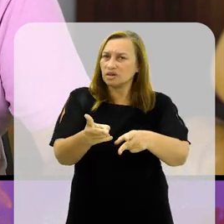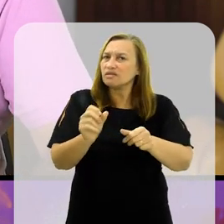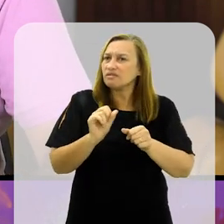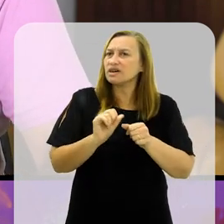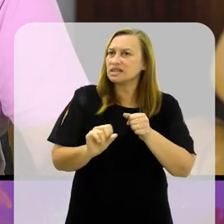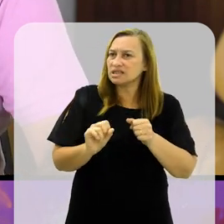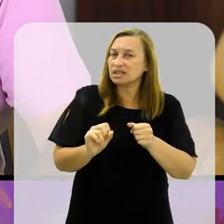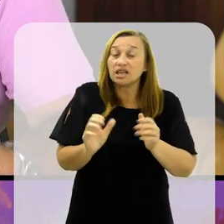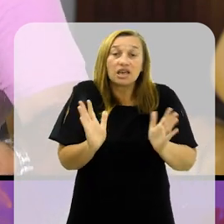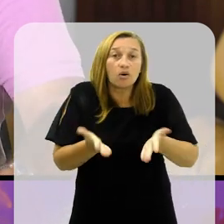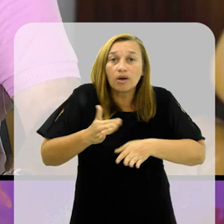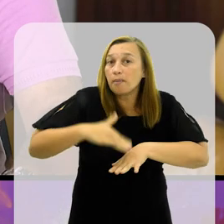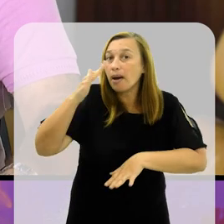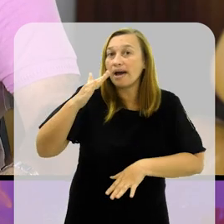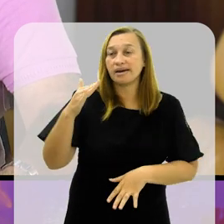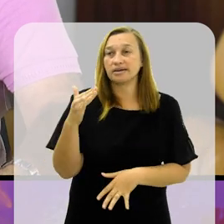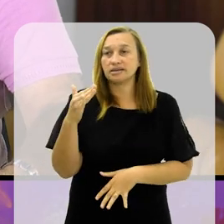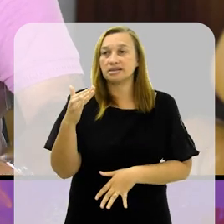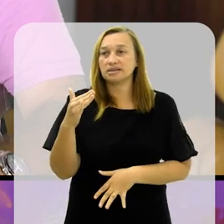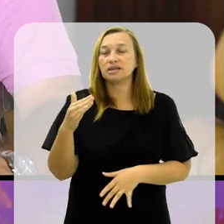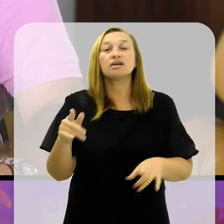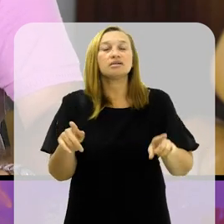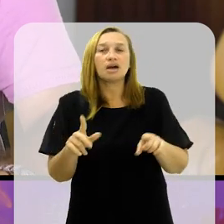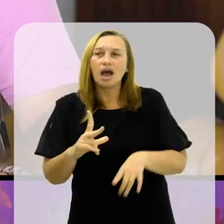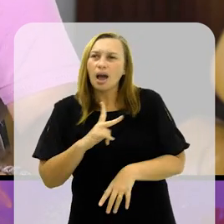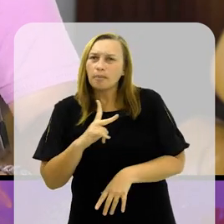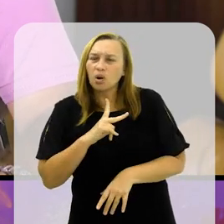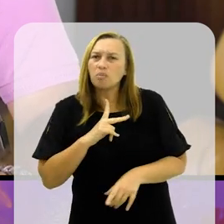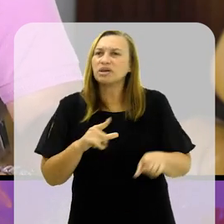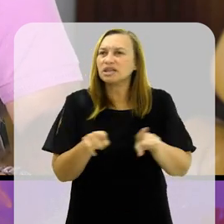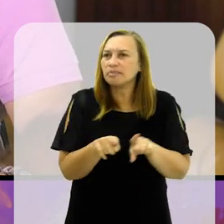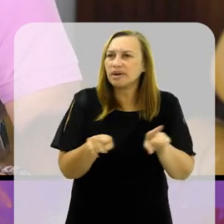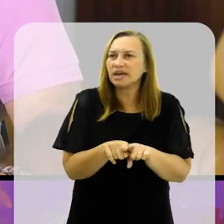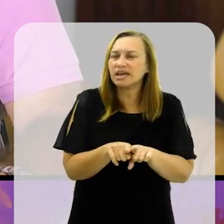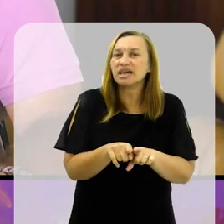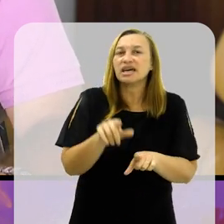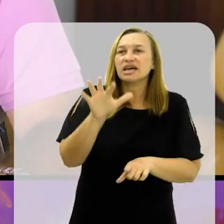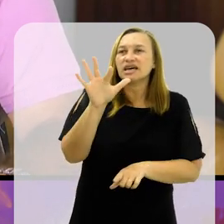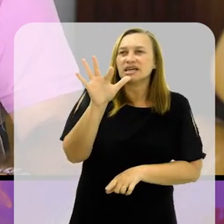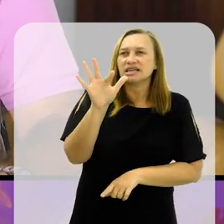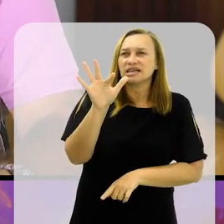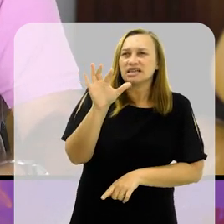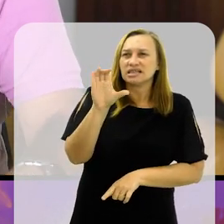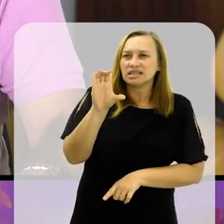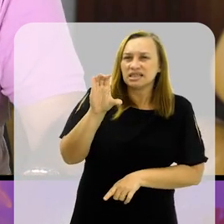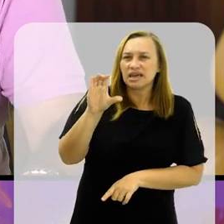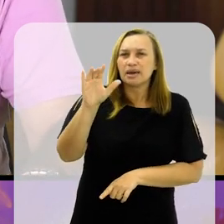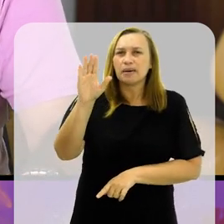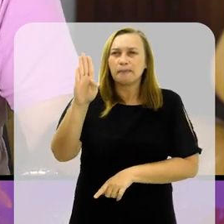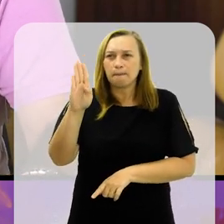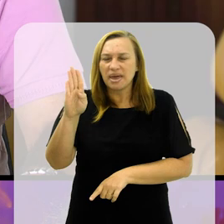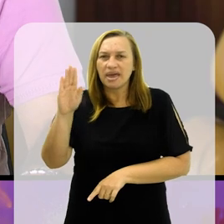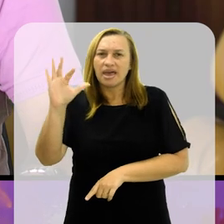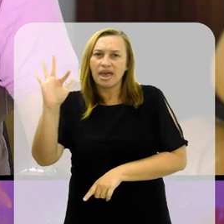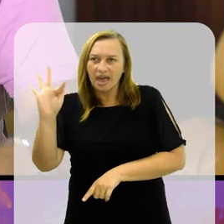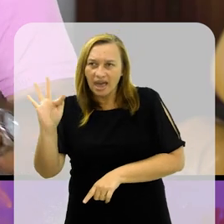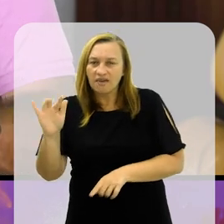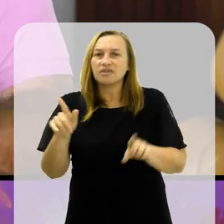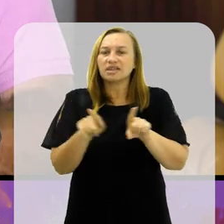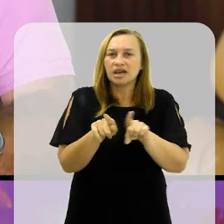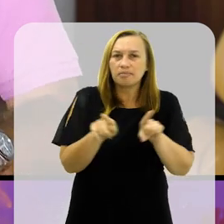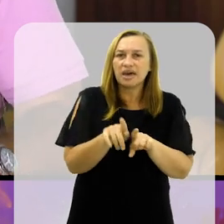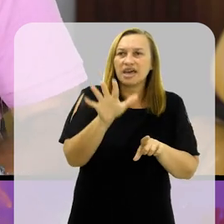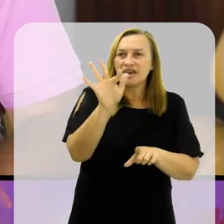sempre faz, sempre fez e agora mais ainda. Assim como a própria CBF, FIFA, Confederação Sul-Americana